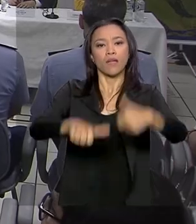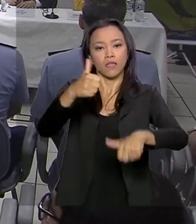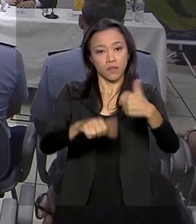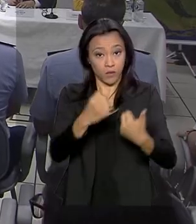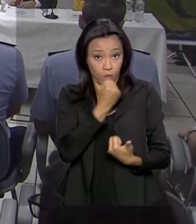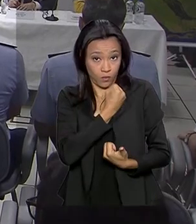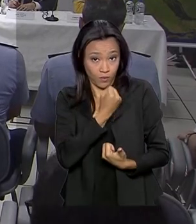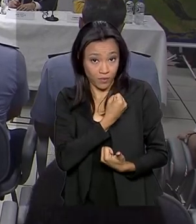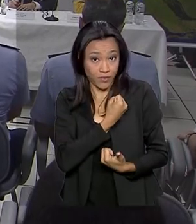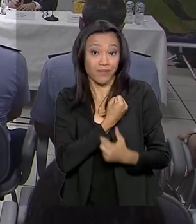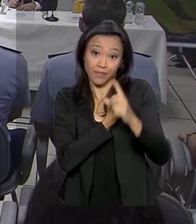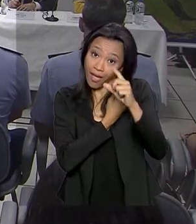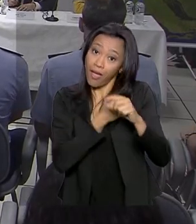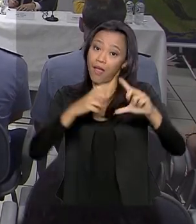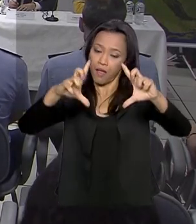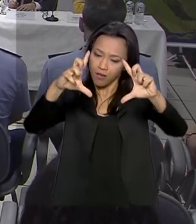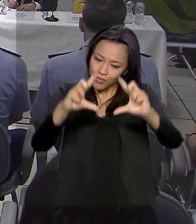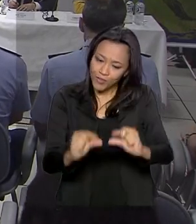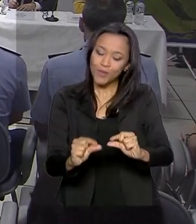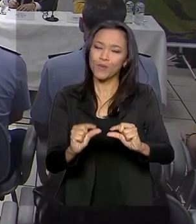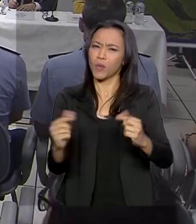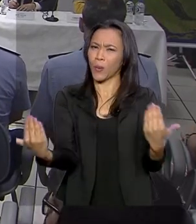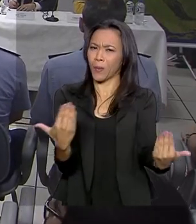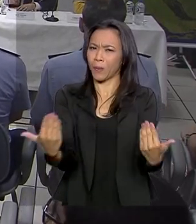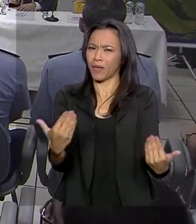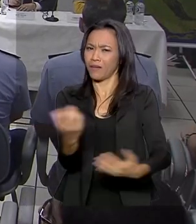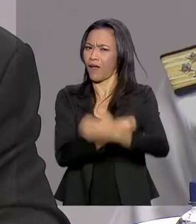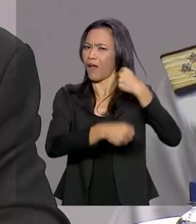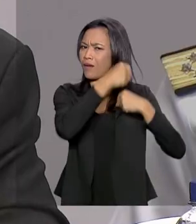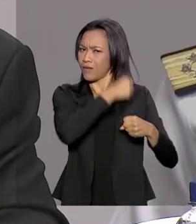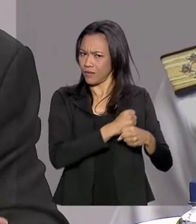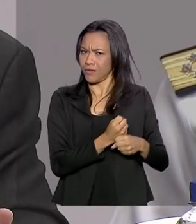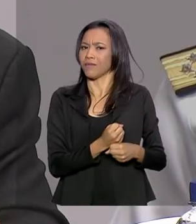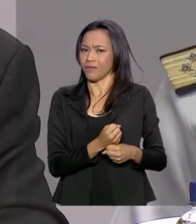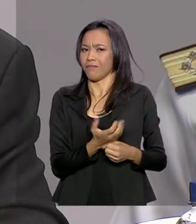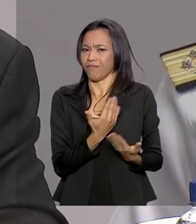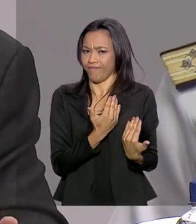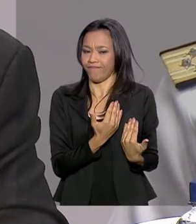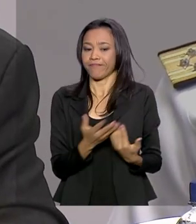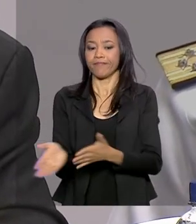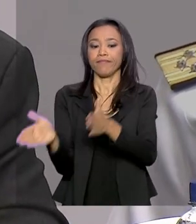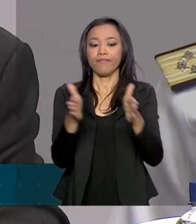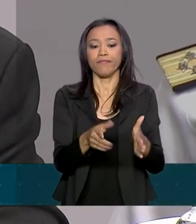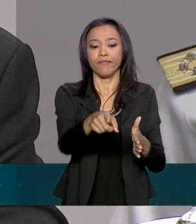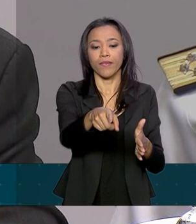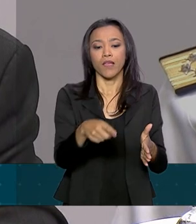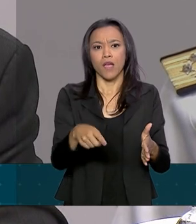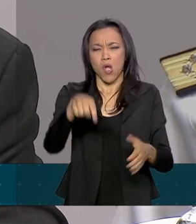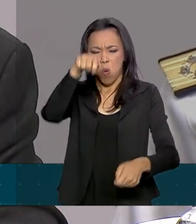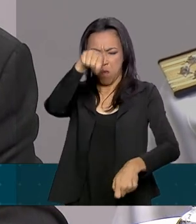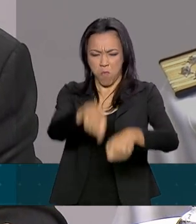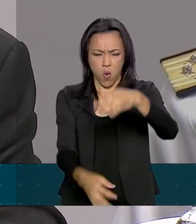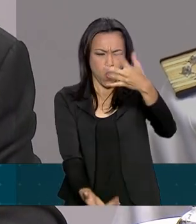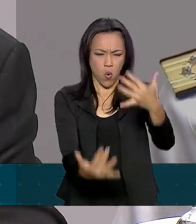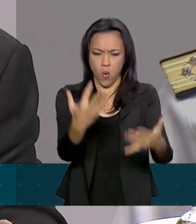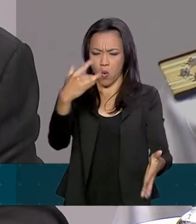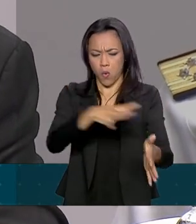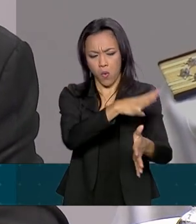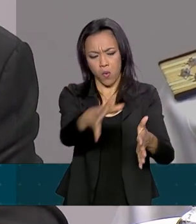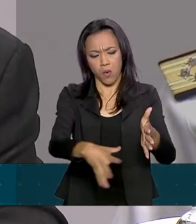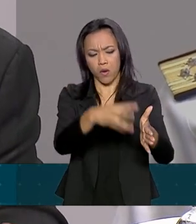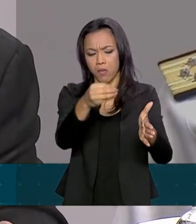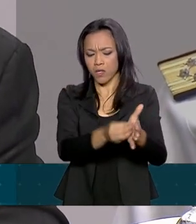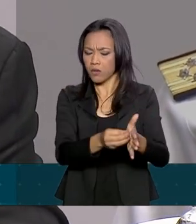estão abaixo do registrado em anos anteriores. Eu acho que está longe de uma Amazônia em chamas. A floresta